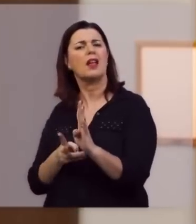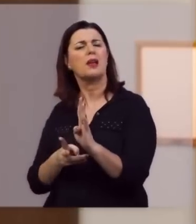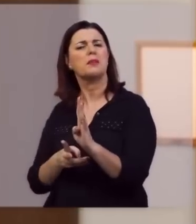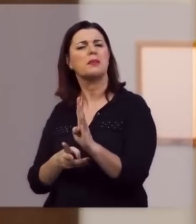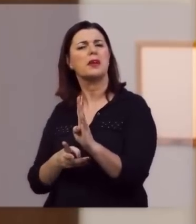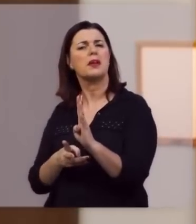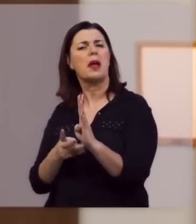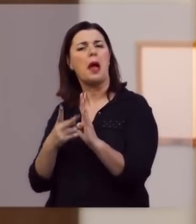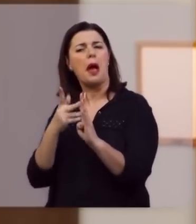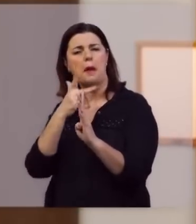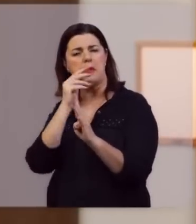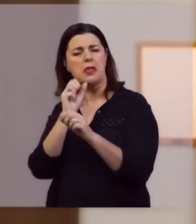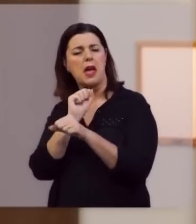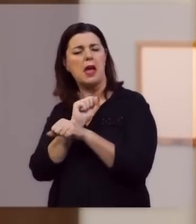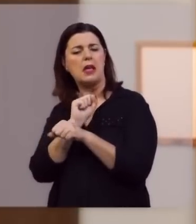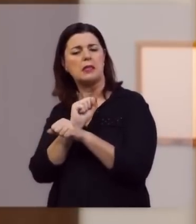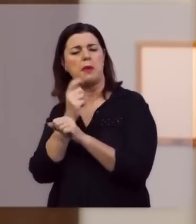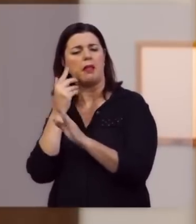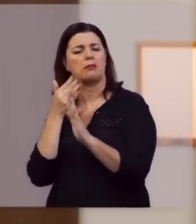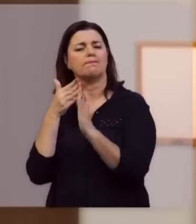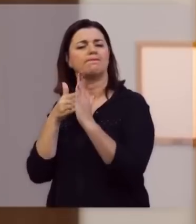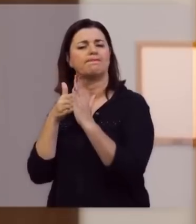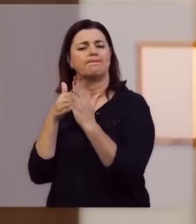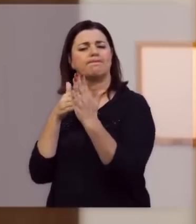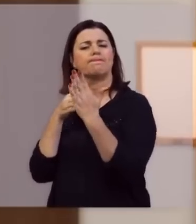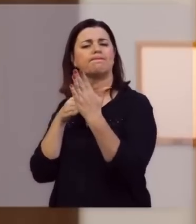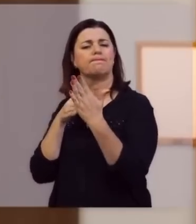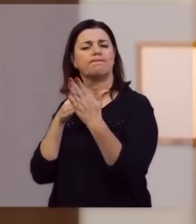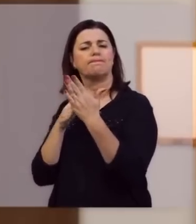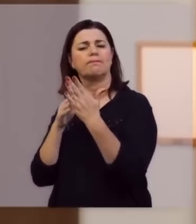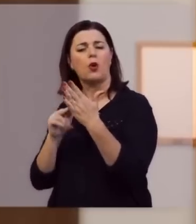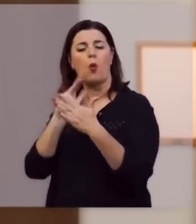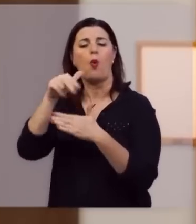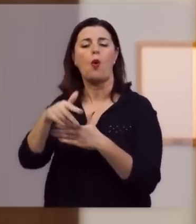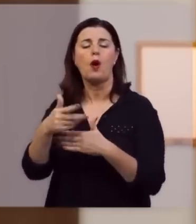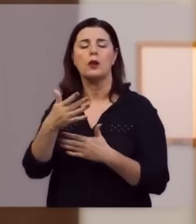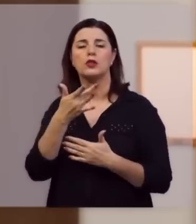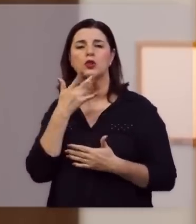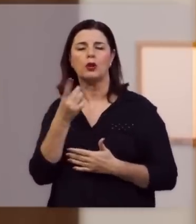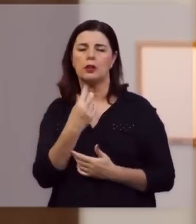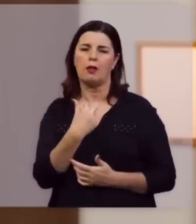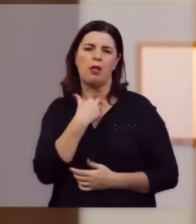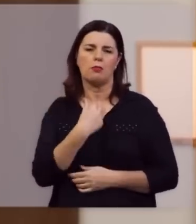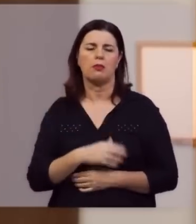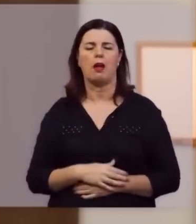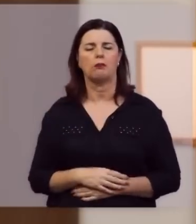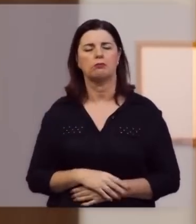a minha esperança esbarra-se na impossibilidade intransponível que eu tenho de me locomover,